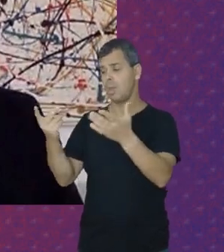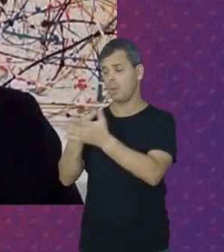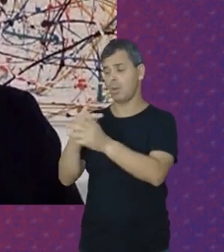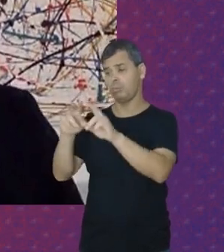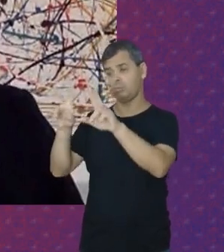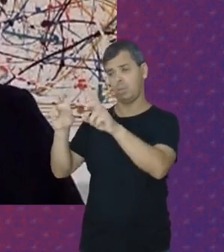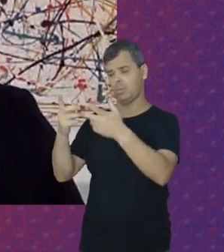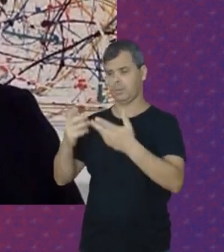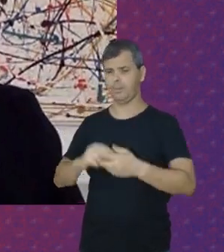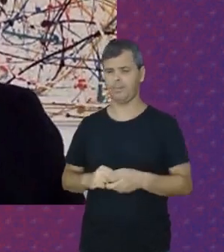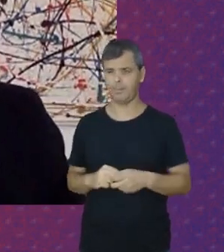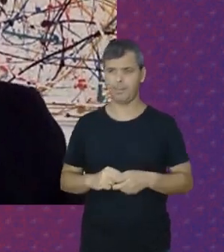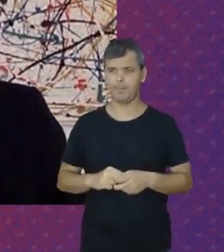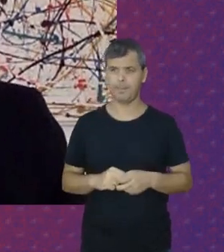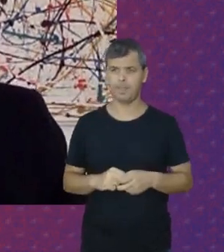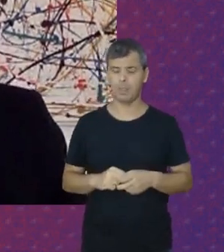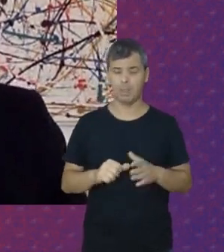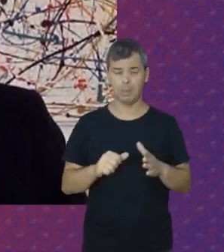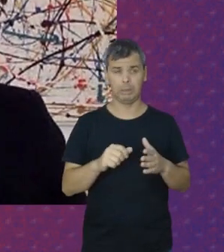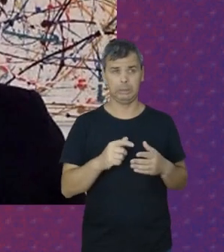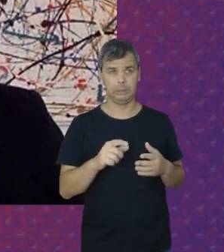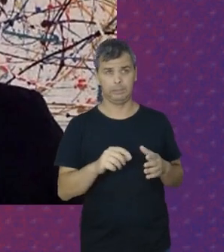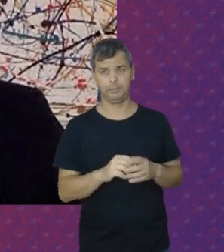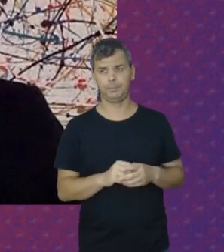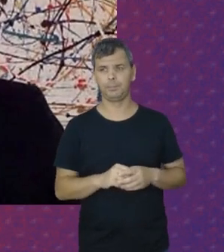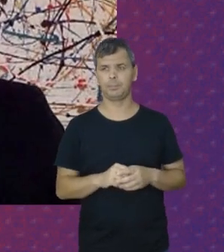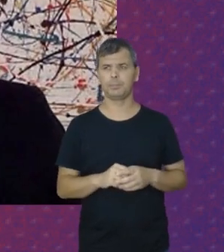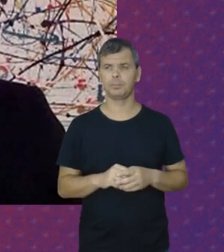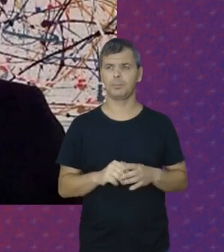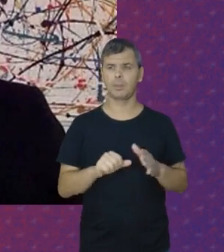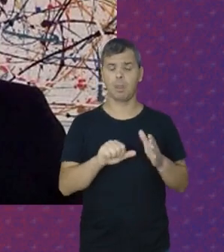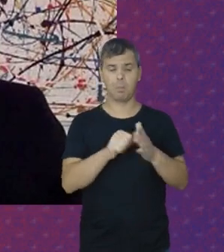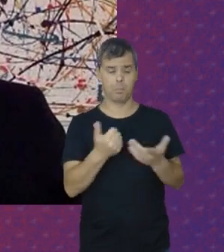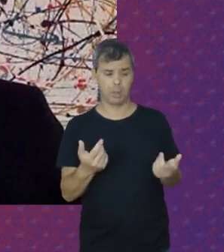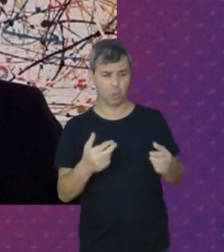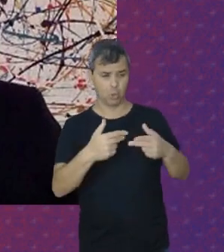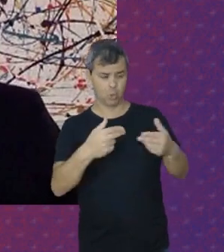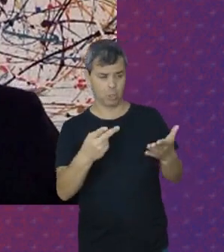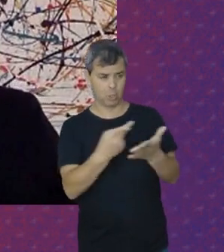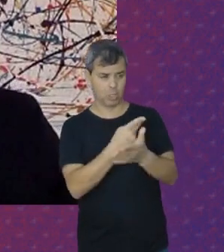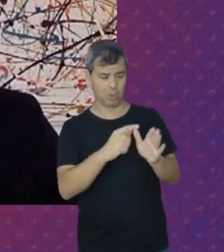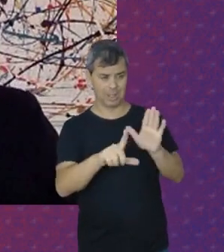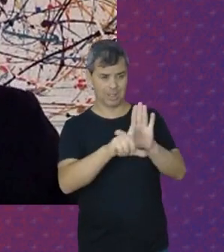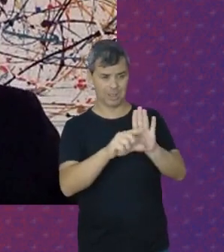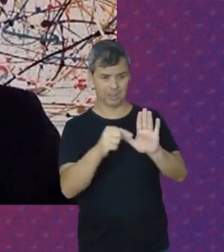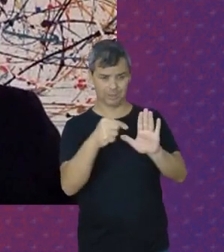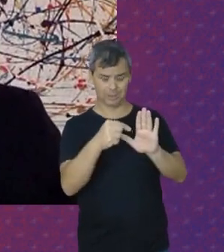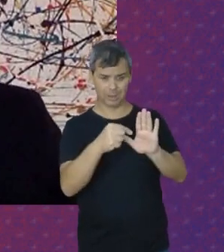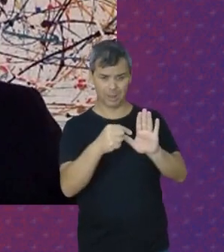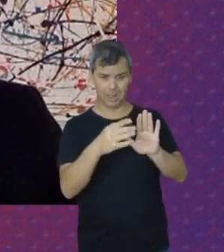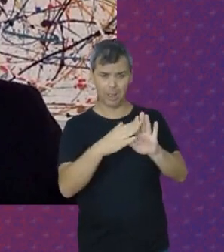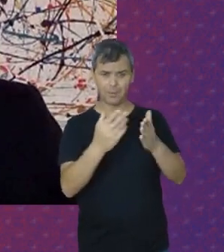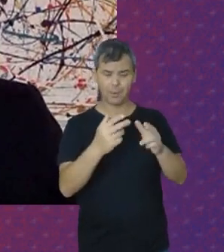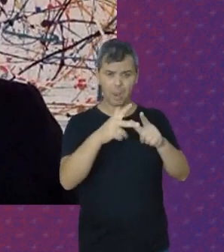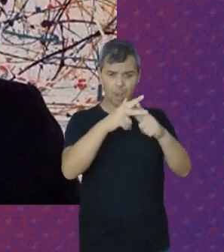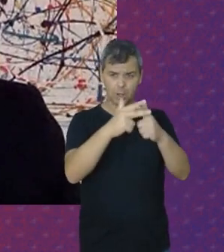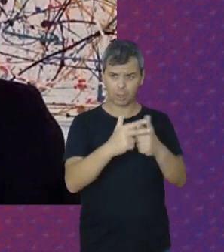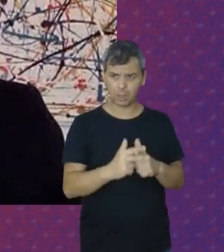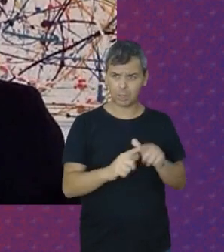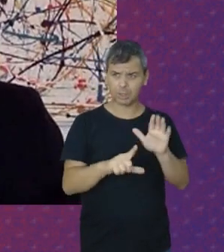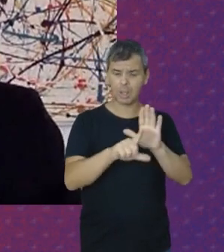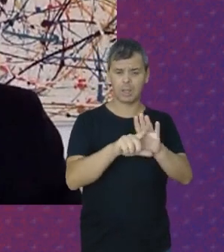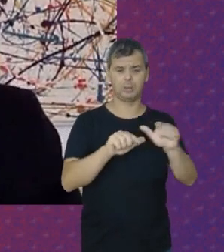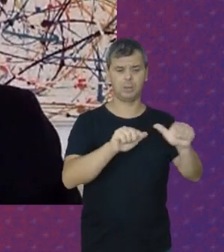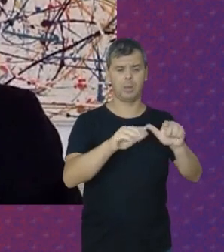As primeiras Os primeiros Instrumentos Normativos Voltados A regulação Do trabalho